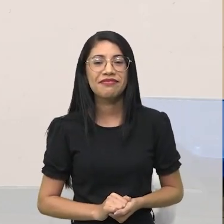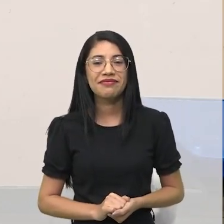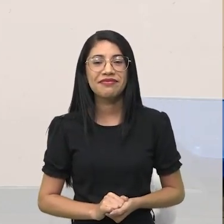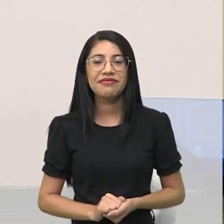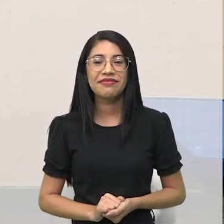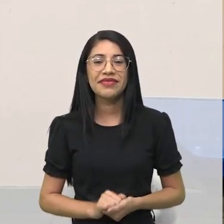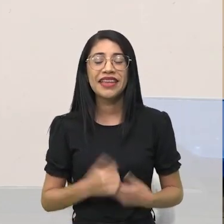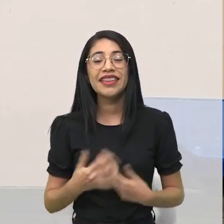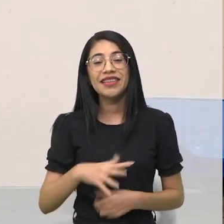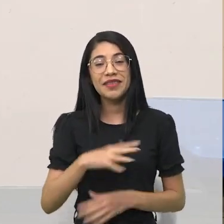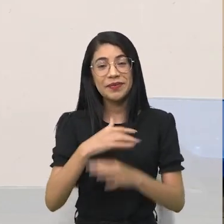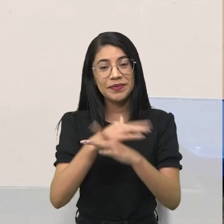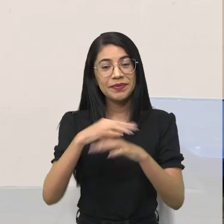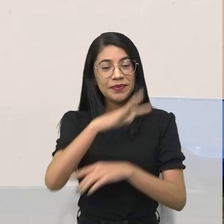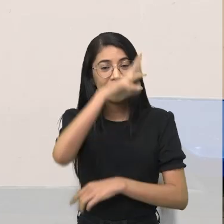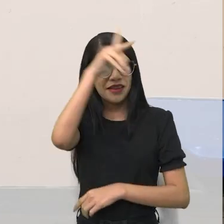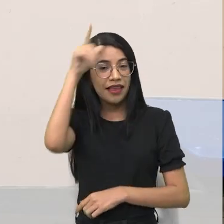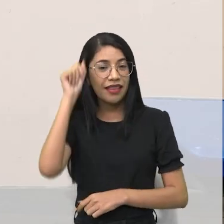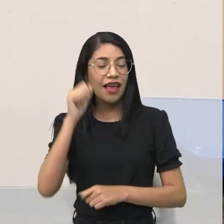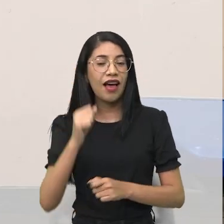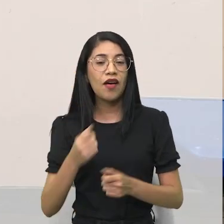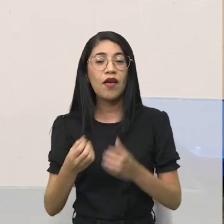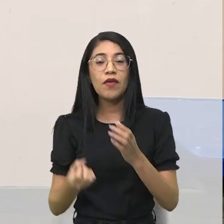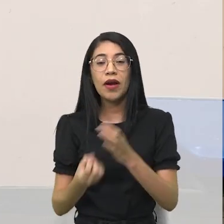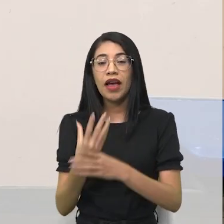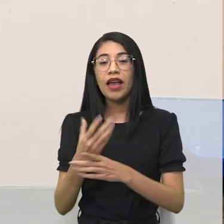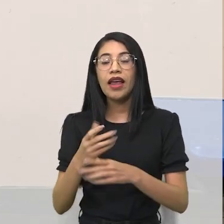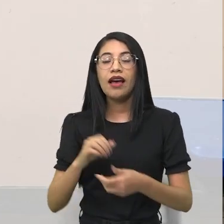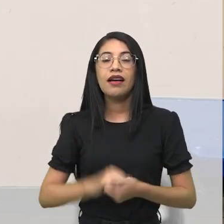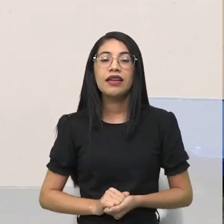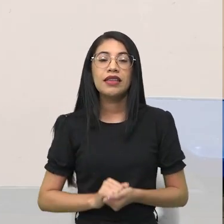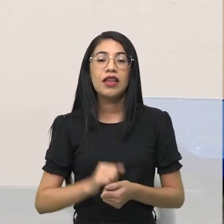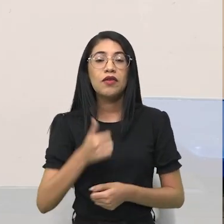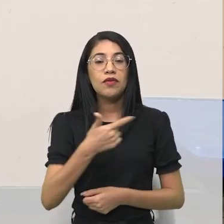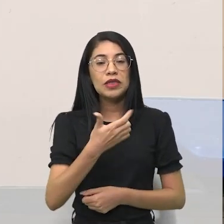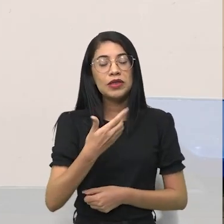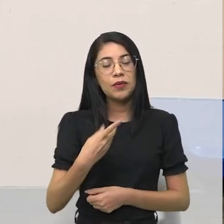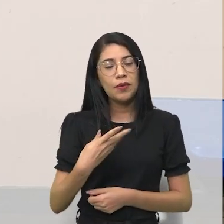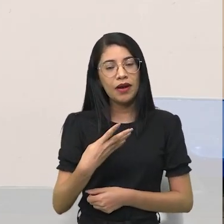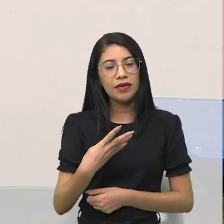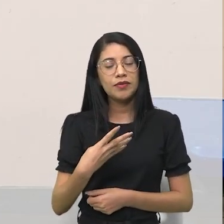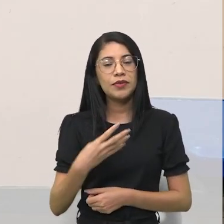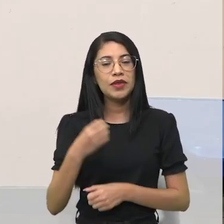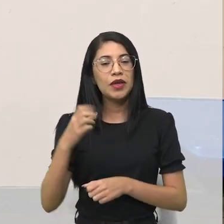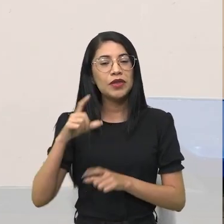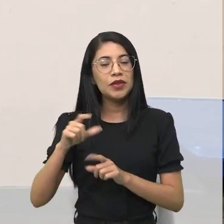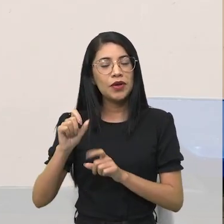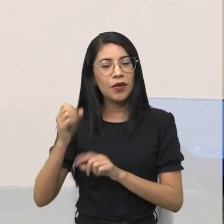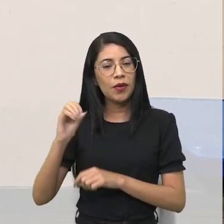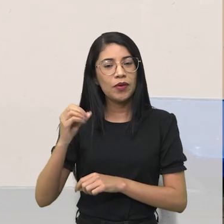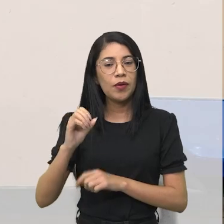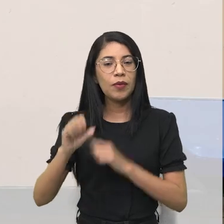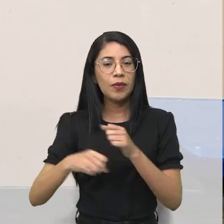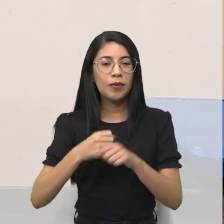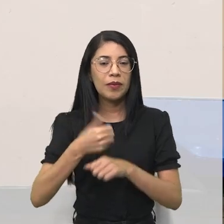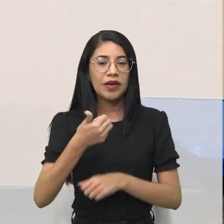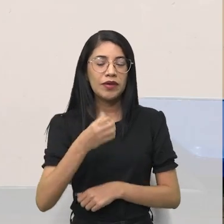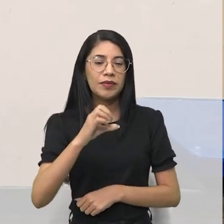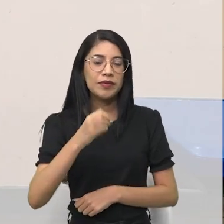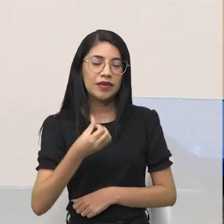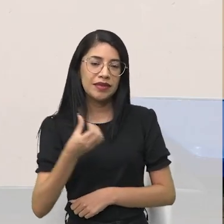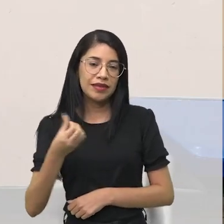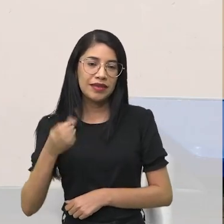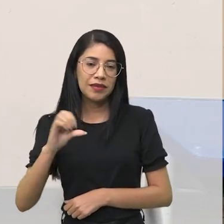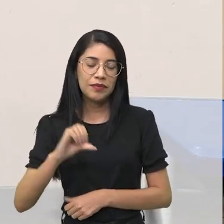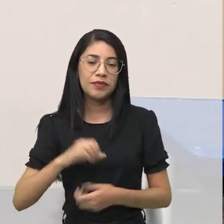A Cidade de Manaus, ela foi fundada, dia 24 de outubro, de 1669, né, e